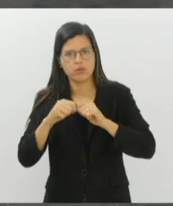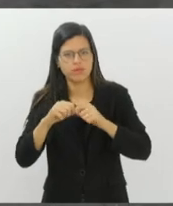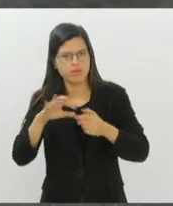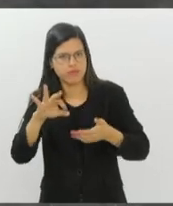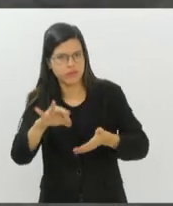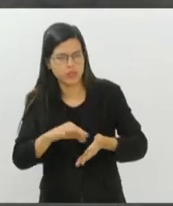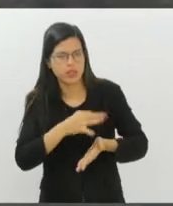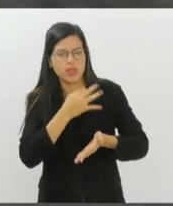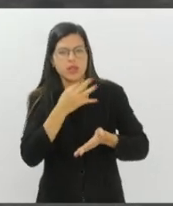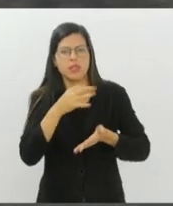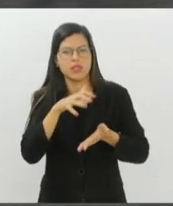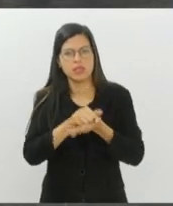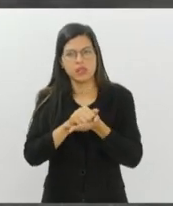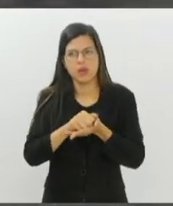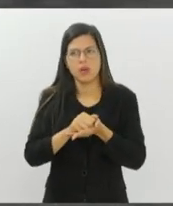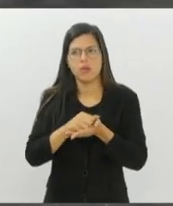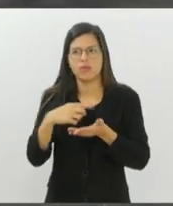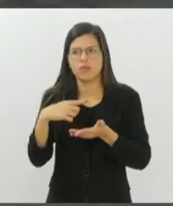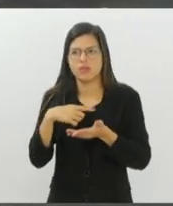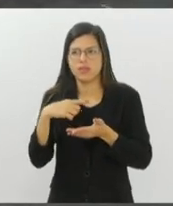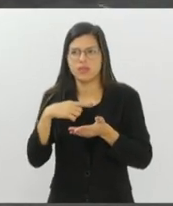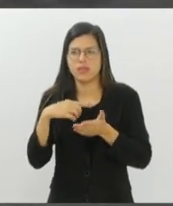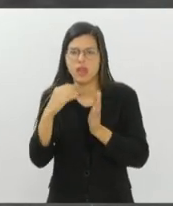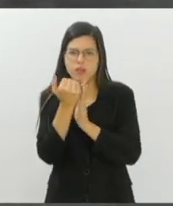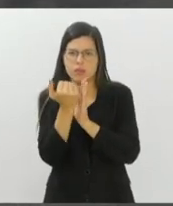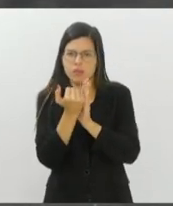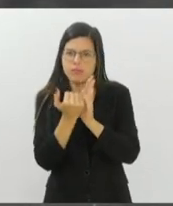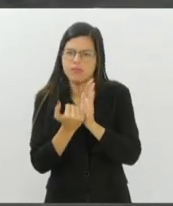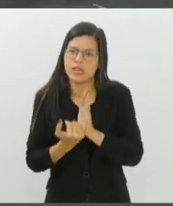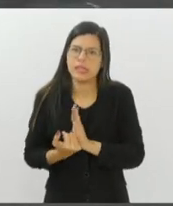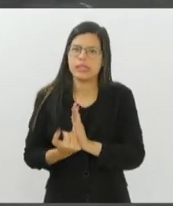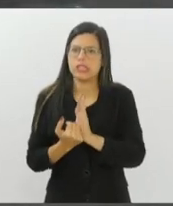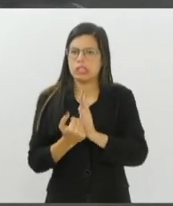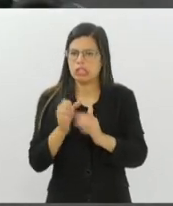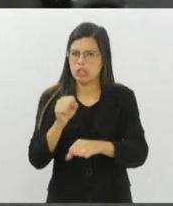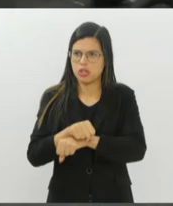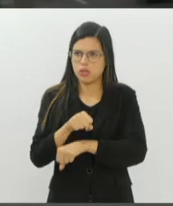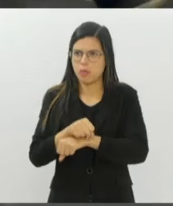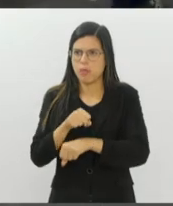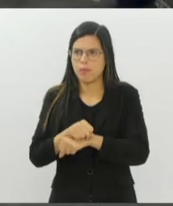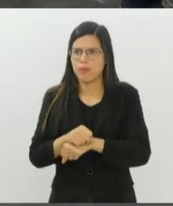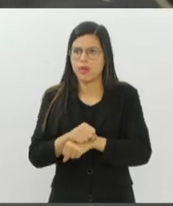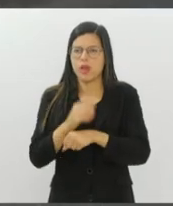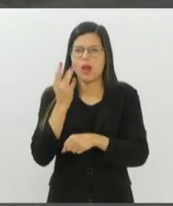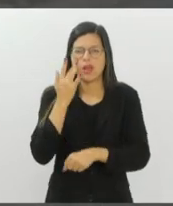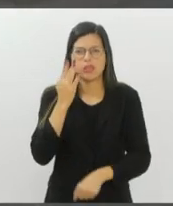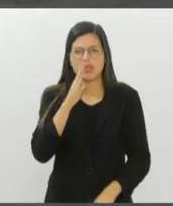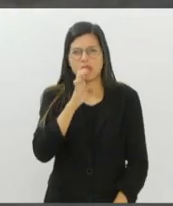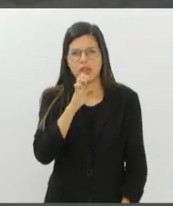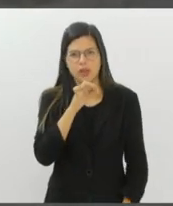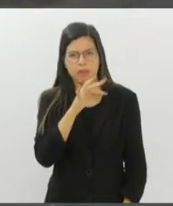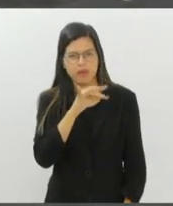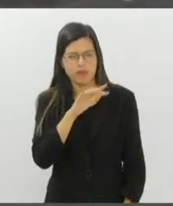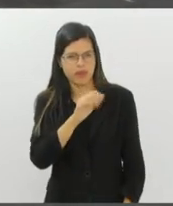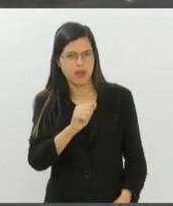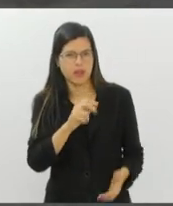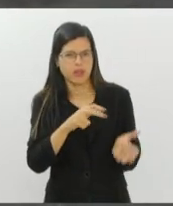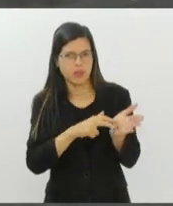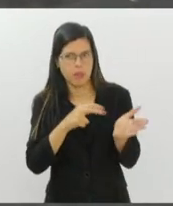tem uma lista de espera um pouquinho menor, quais ainda tem algum horário, acho que em Benfica de manhã a gente tem algumas